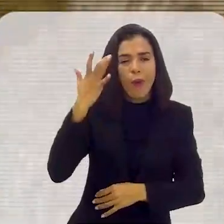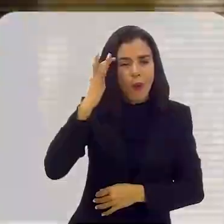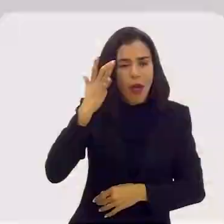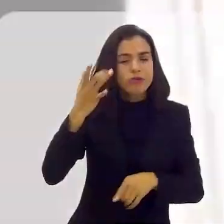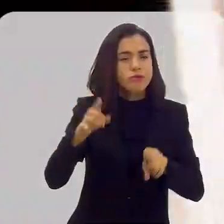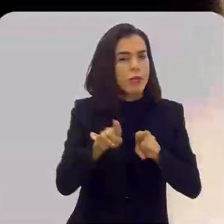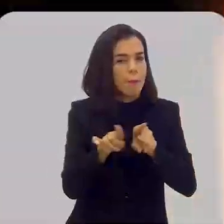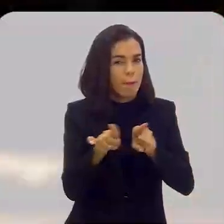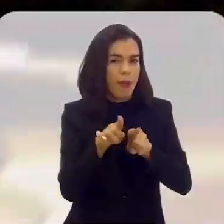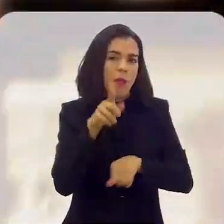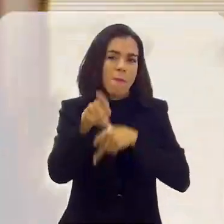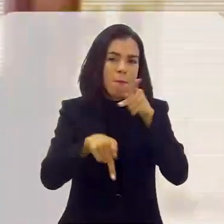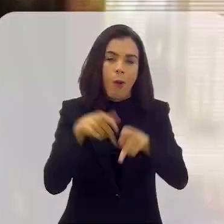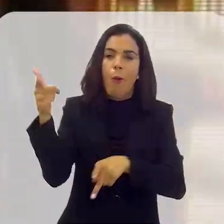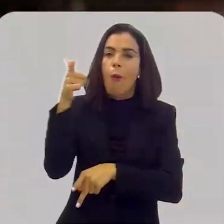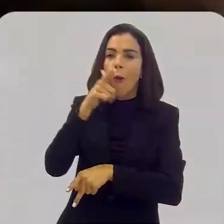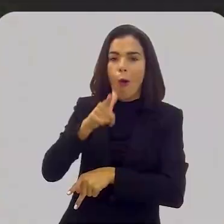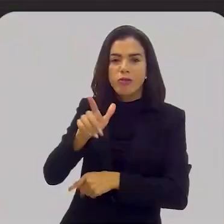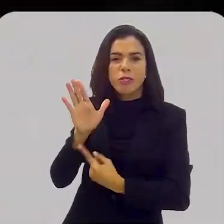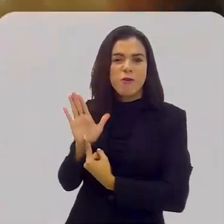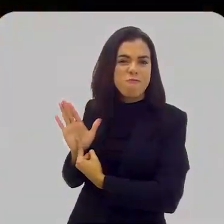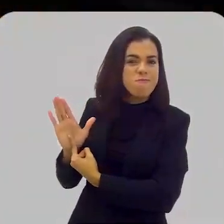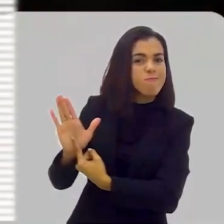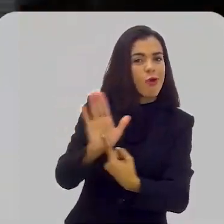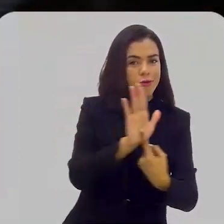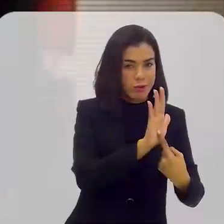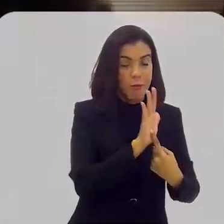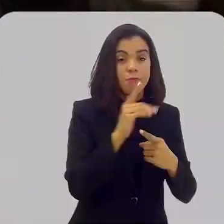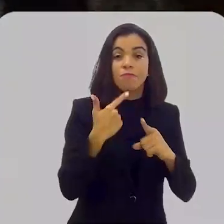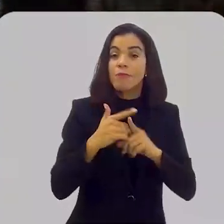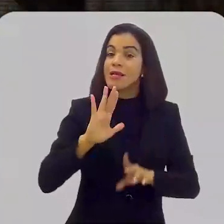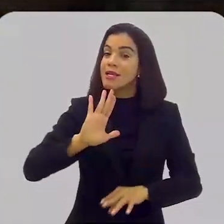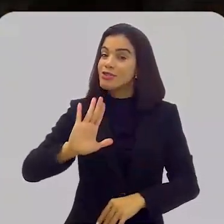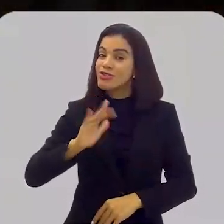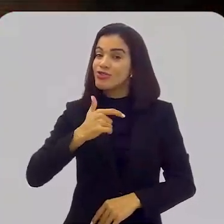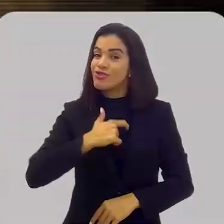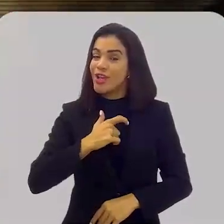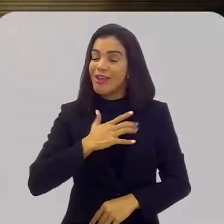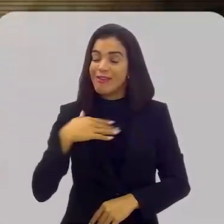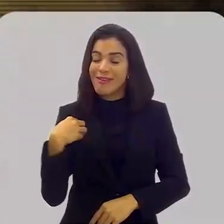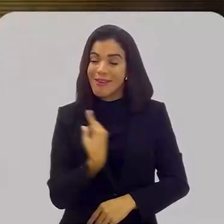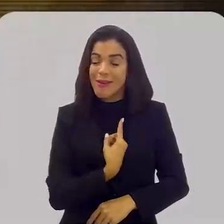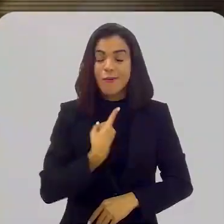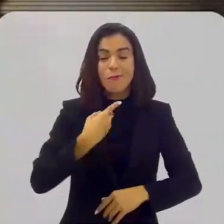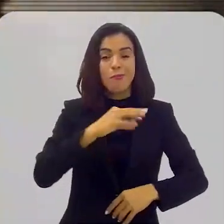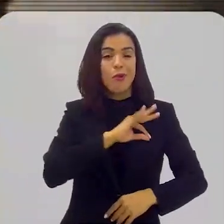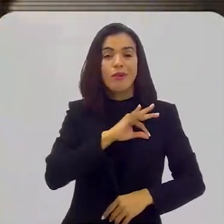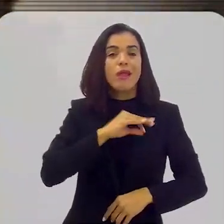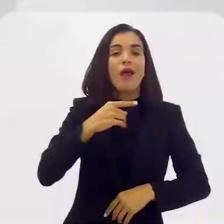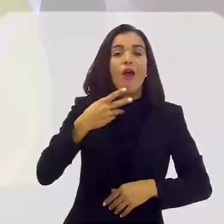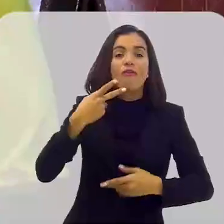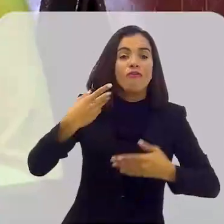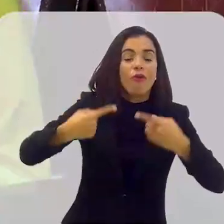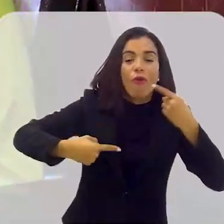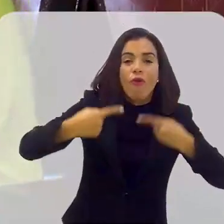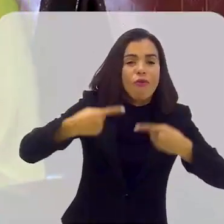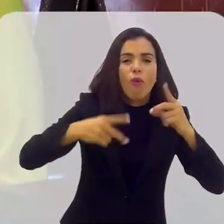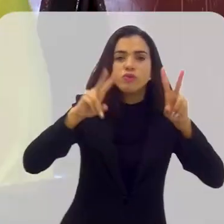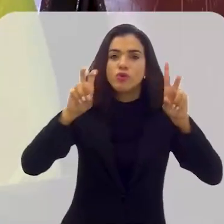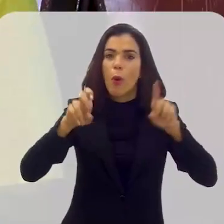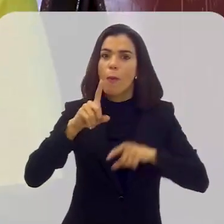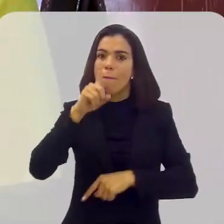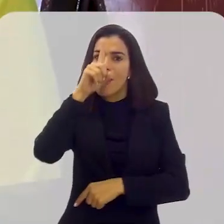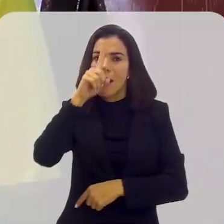eu acho que o povo deu o seu recado. O que a gente discutia, enquanto Polícia Civil, era a destruição e o